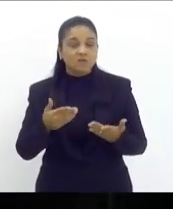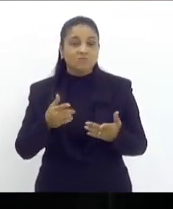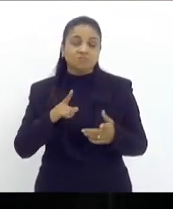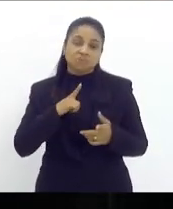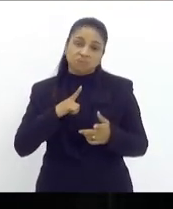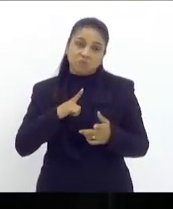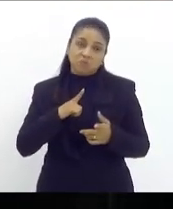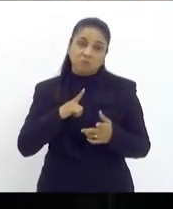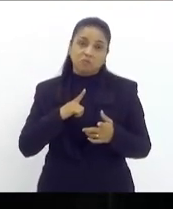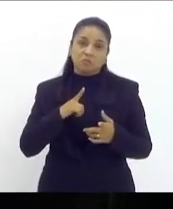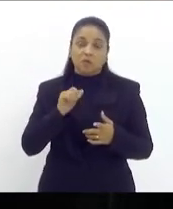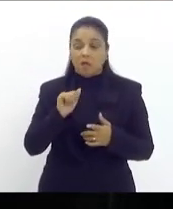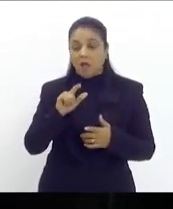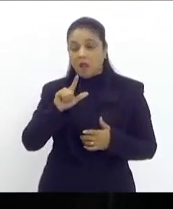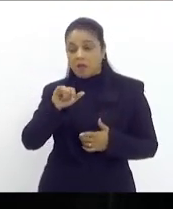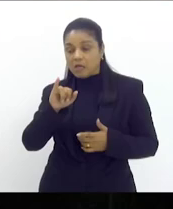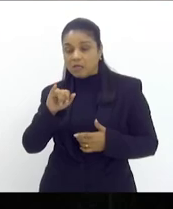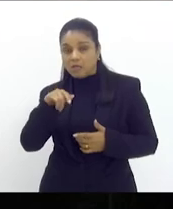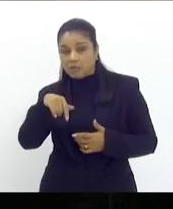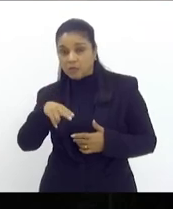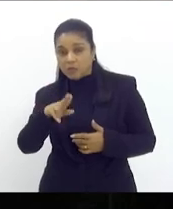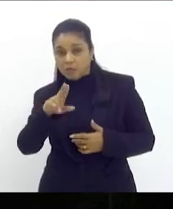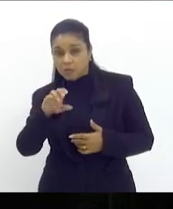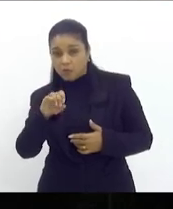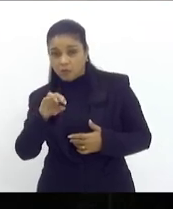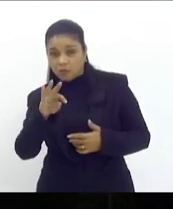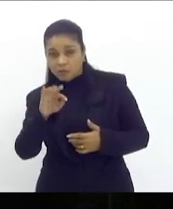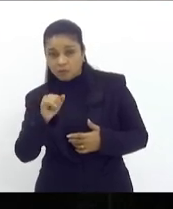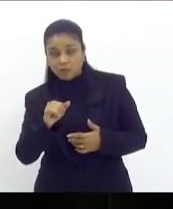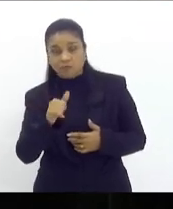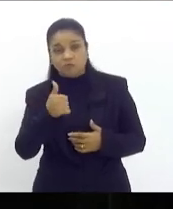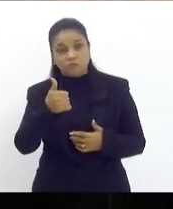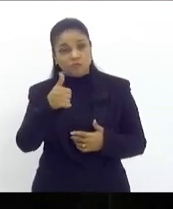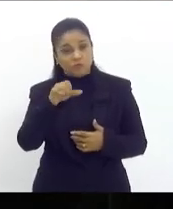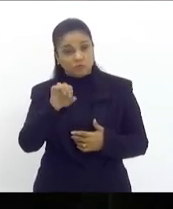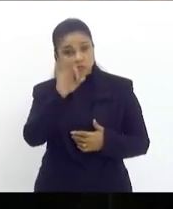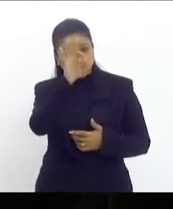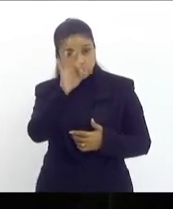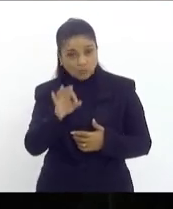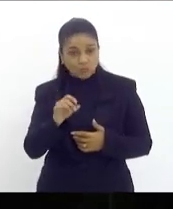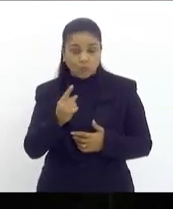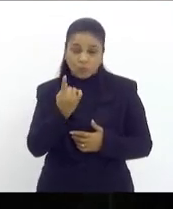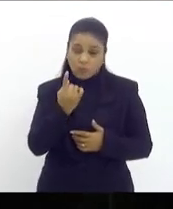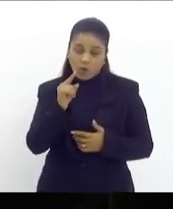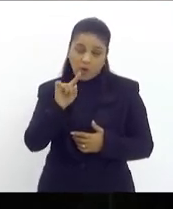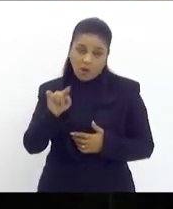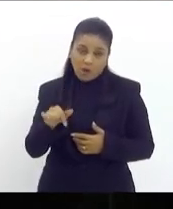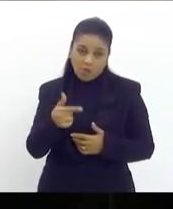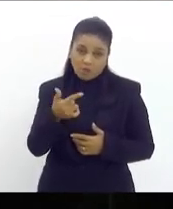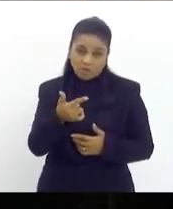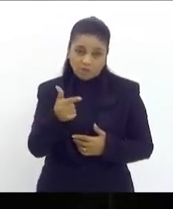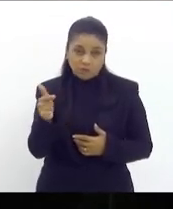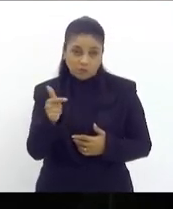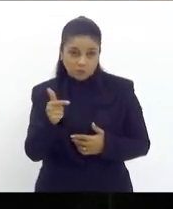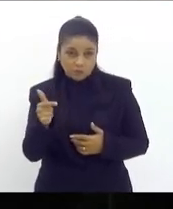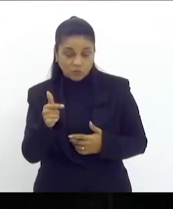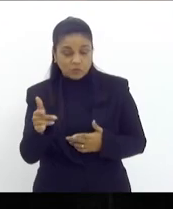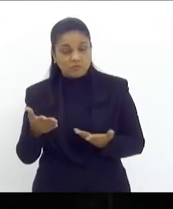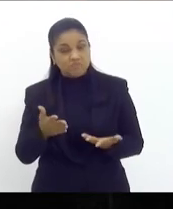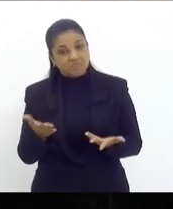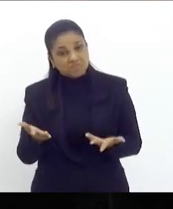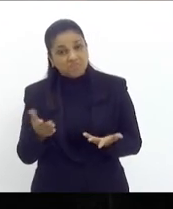de 18 com este valor de 1,22 centavos iremos aproximadamente uma alíquota de 23